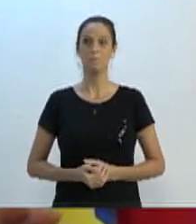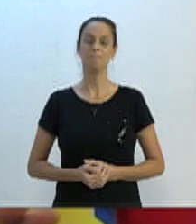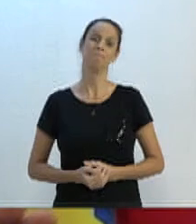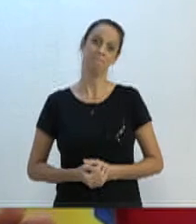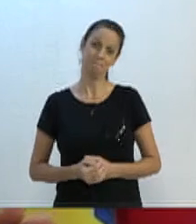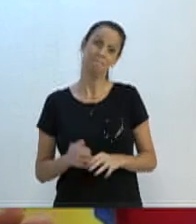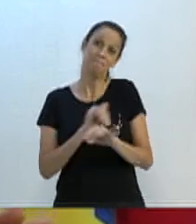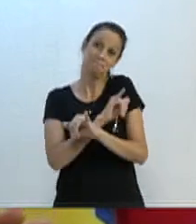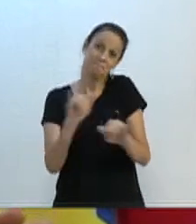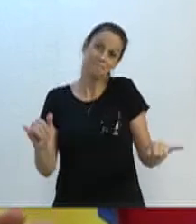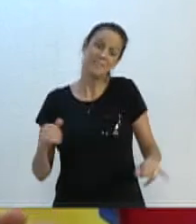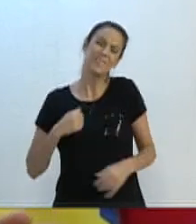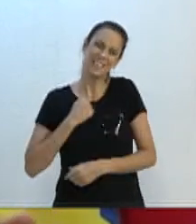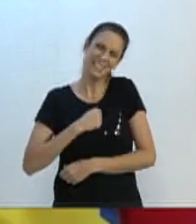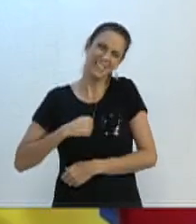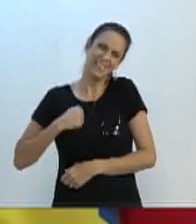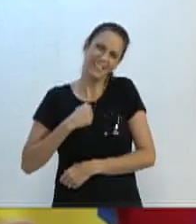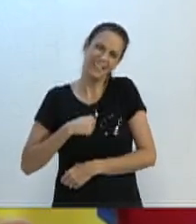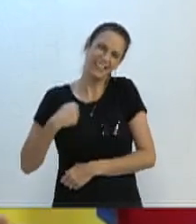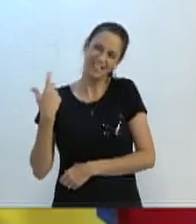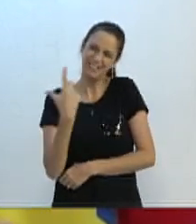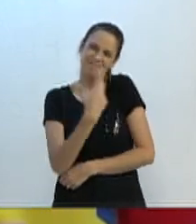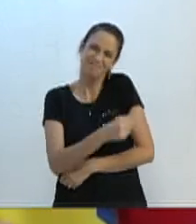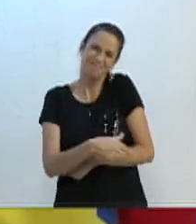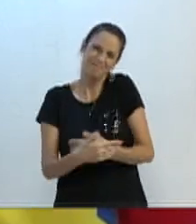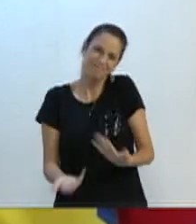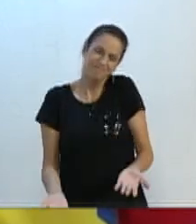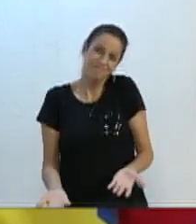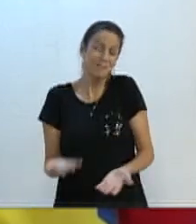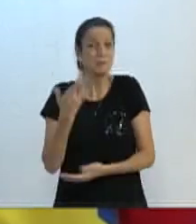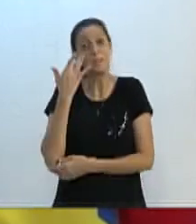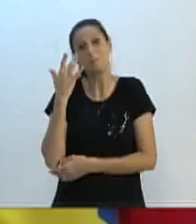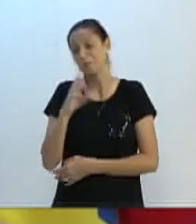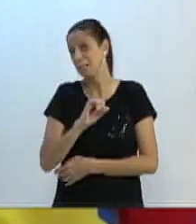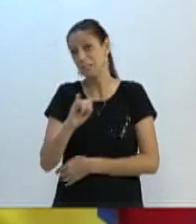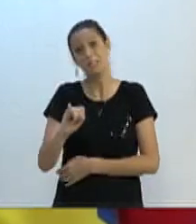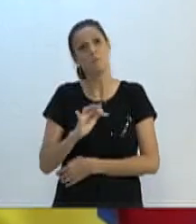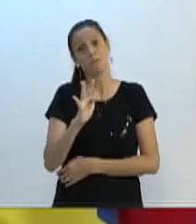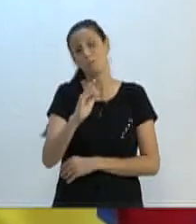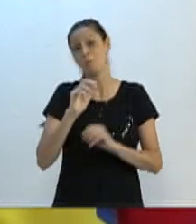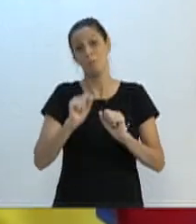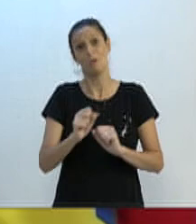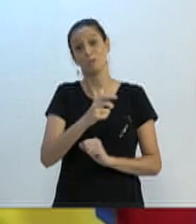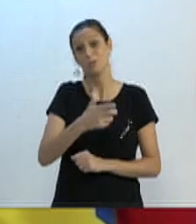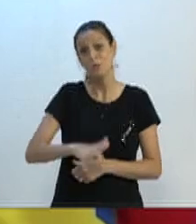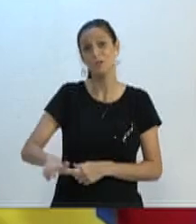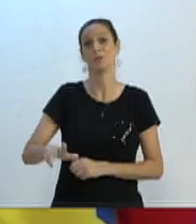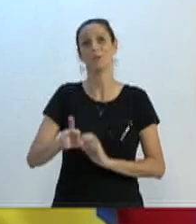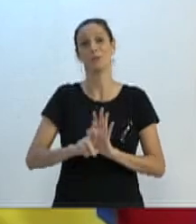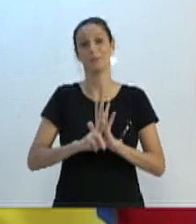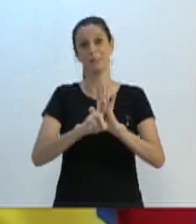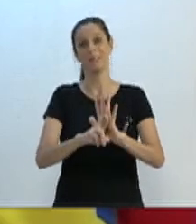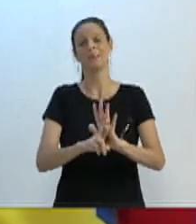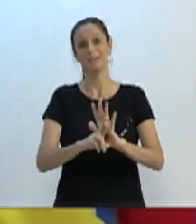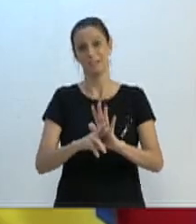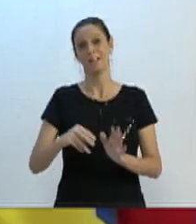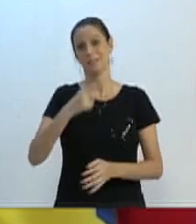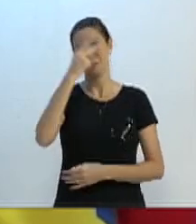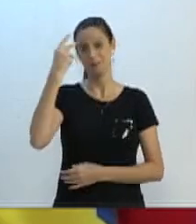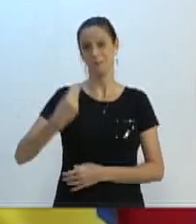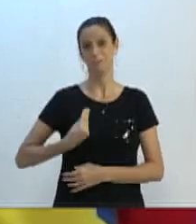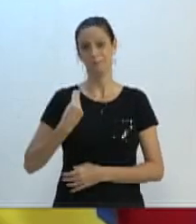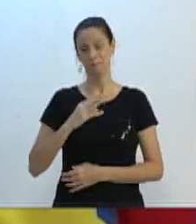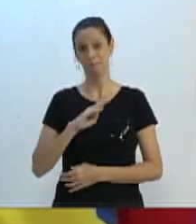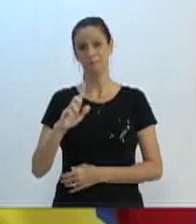saudades. Quem sabe não terei outras oportunidades de representar os blumenenses nesta casa.